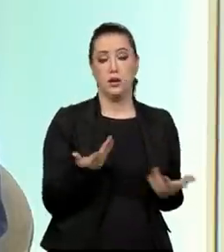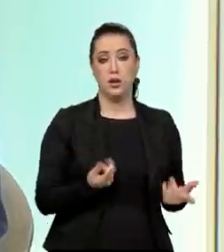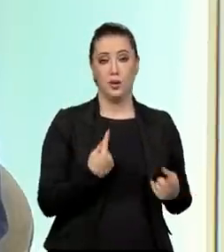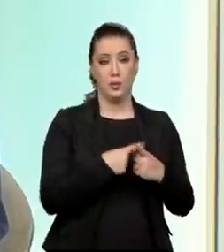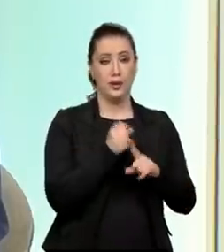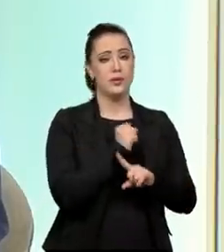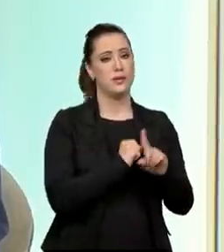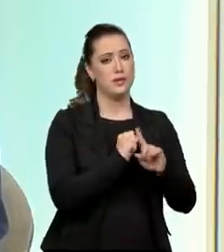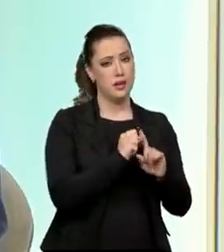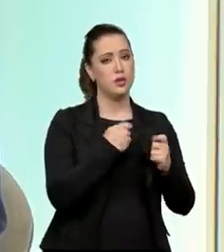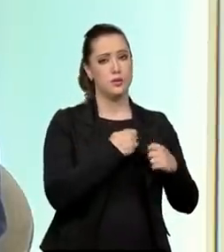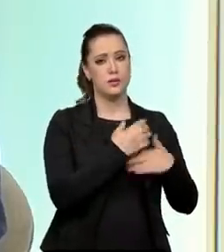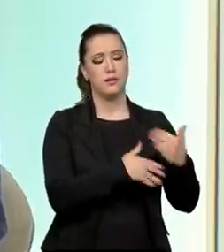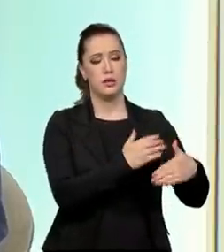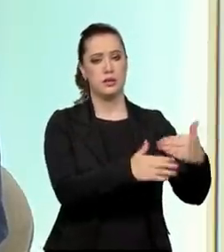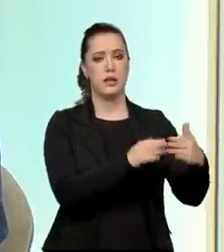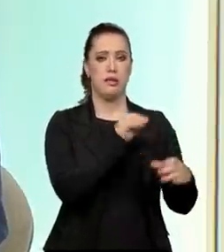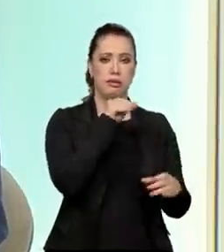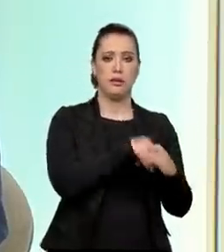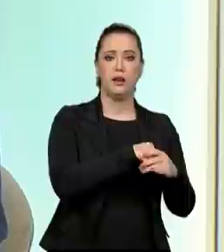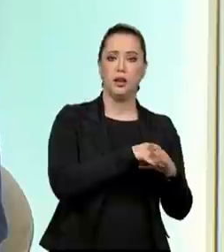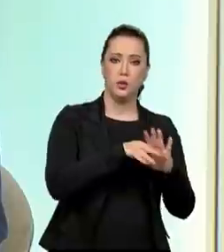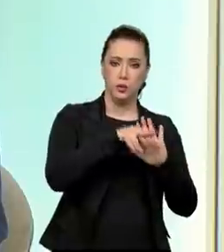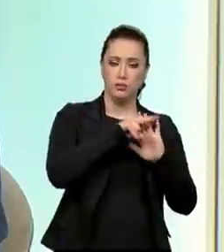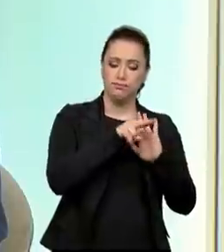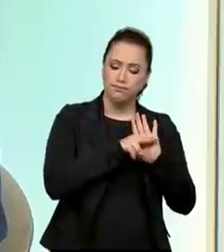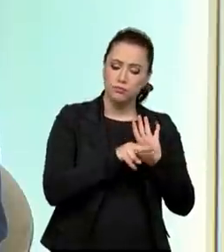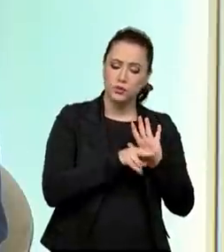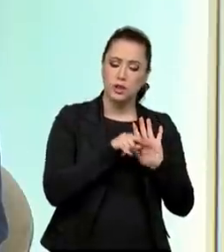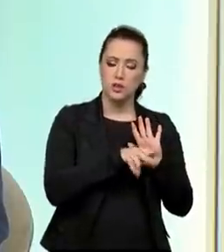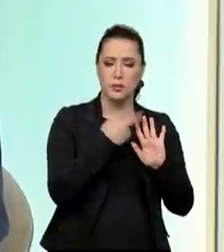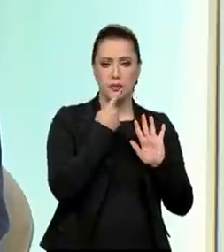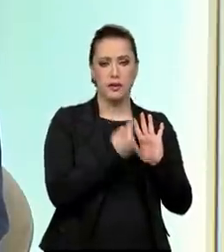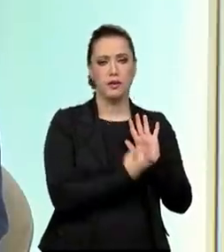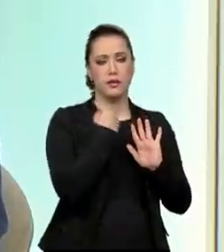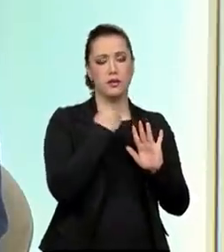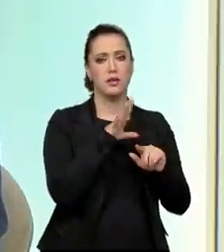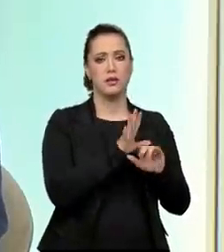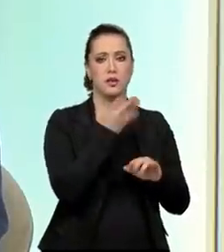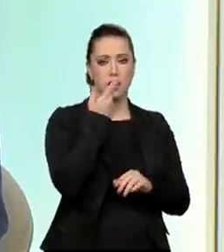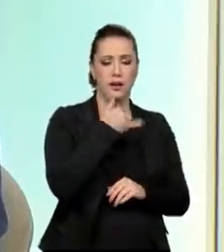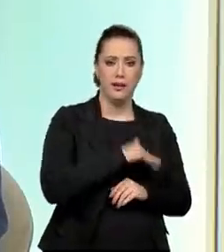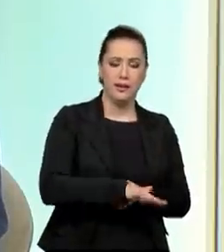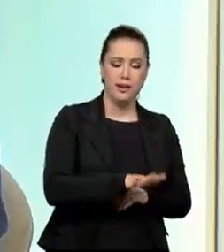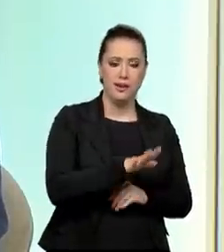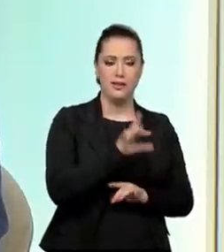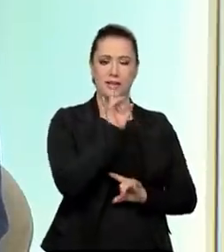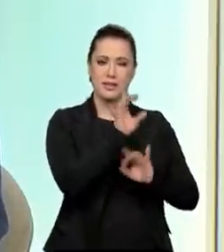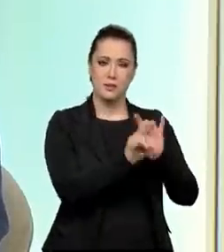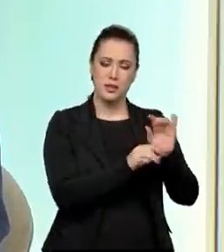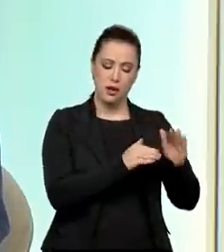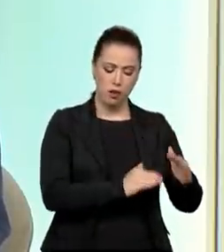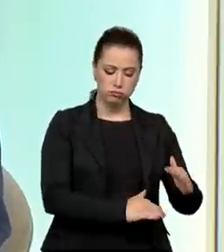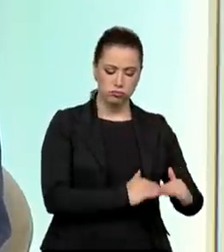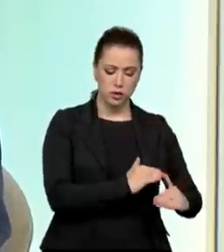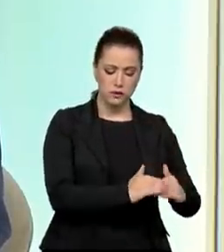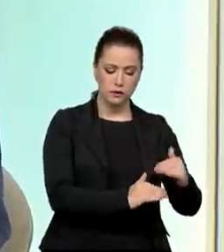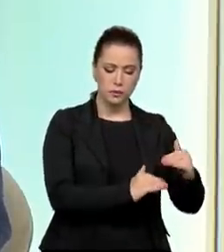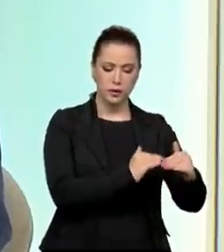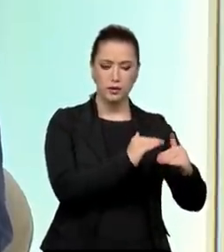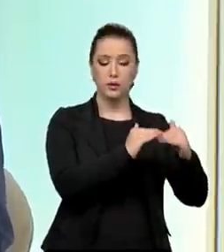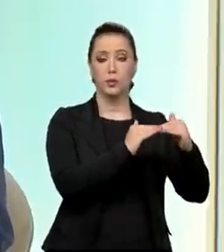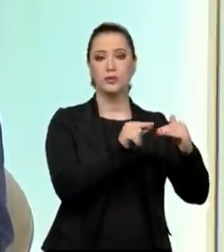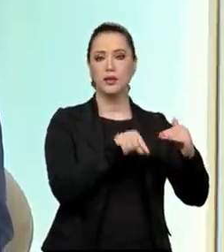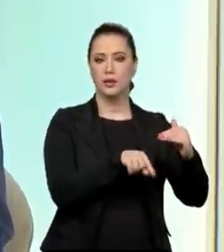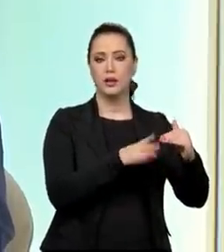ainda tem muito que avançar dentro daquele princípio que eu falei no bloco anterior da criança, em especial, condição de desenvolvimento. O que isso significa?